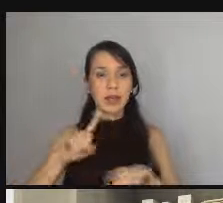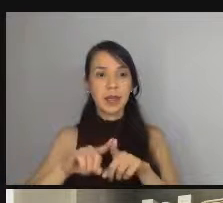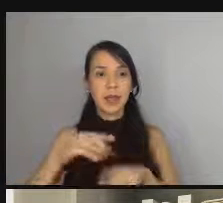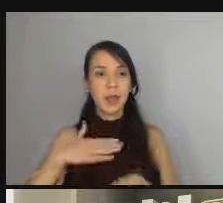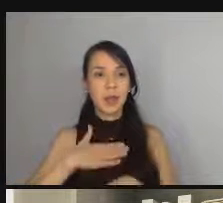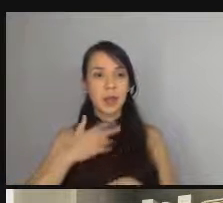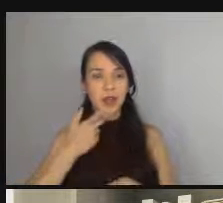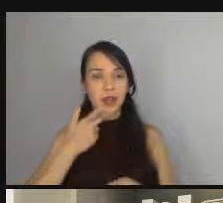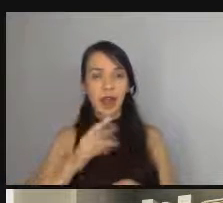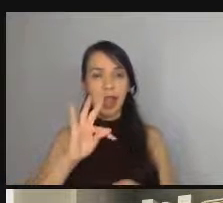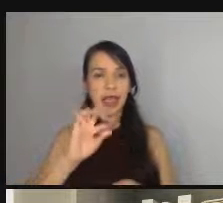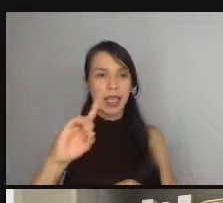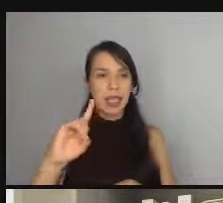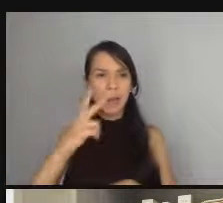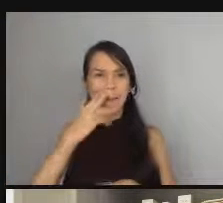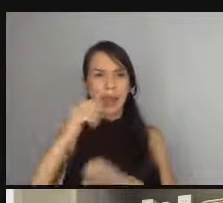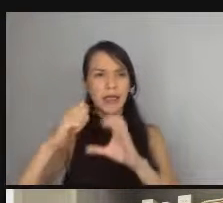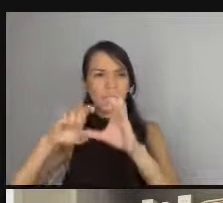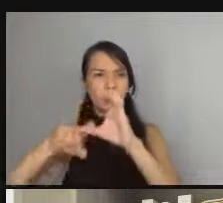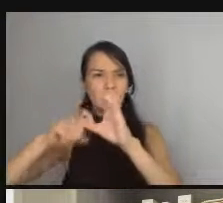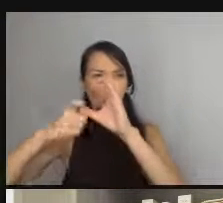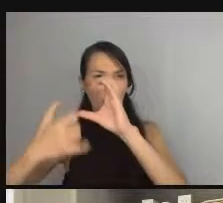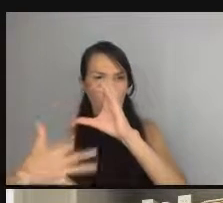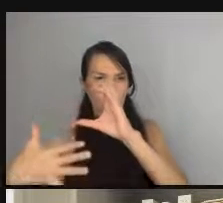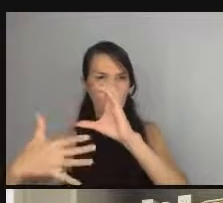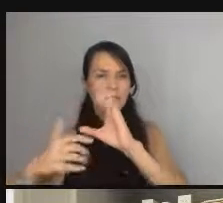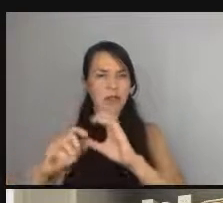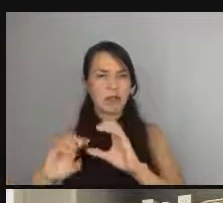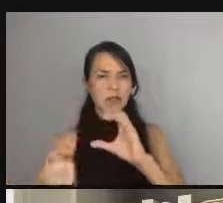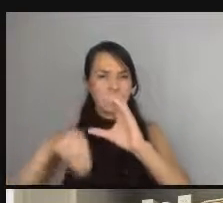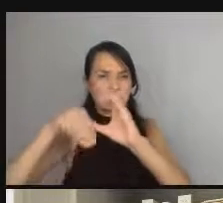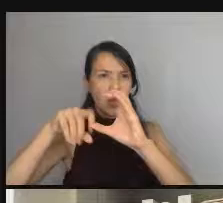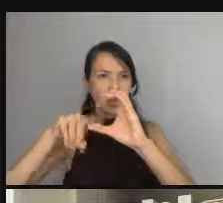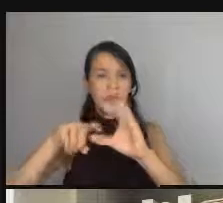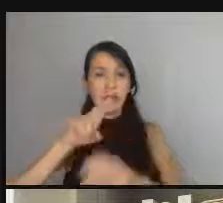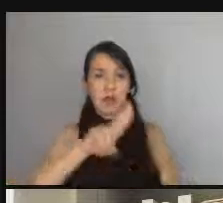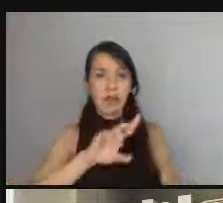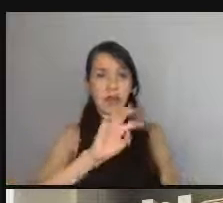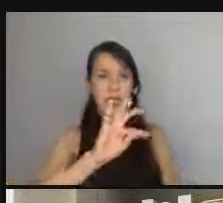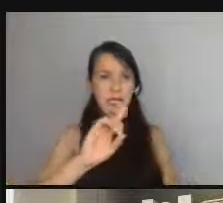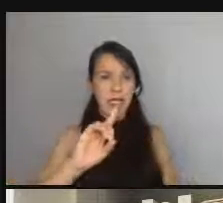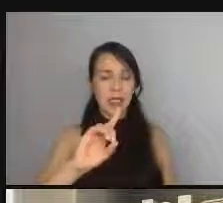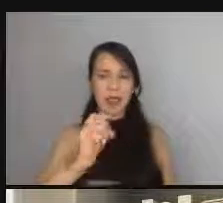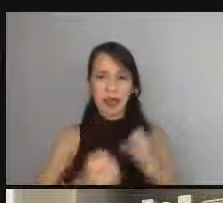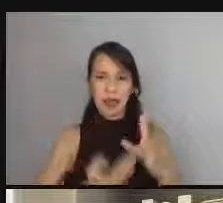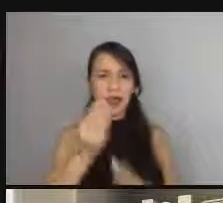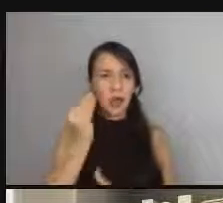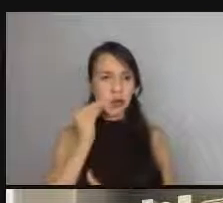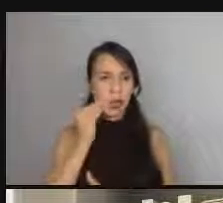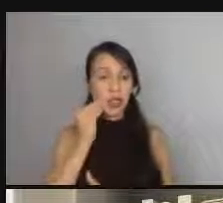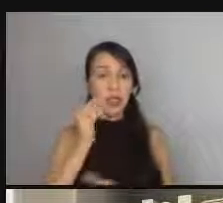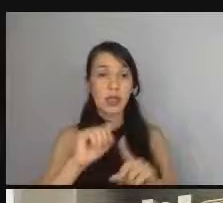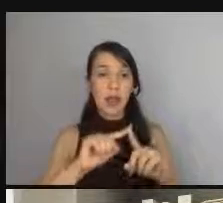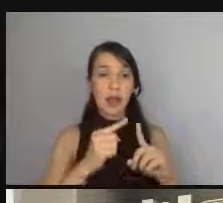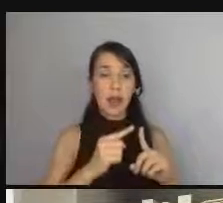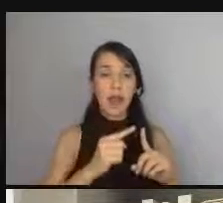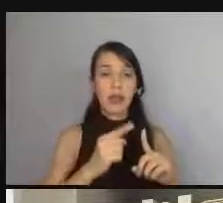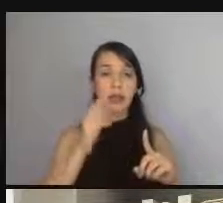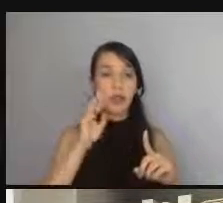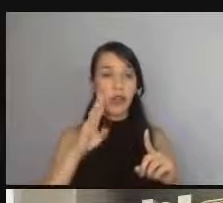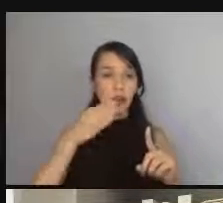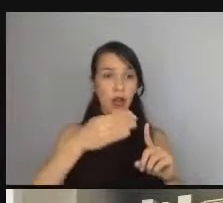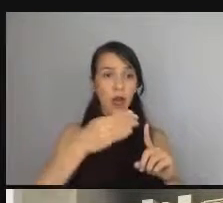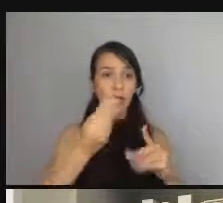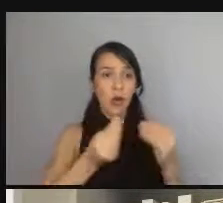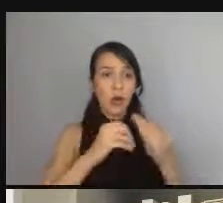BDD é uma extensão apenas é só é o TDD você vai continuar criando seus testes primeiro porém você vai focar nos